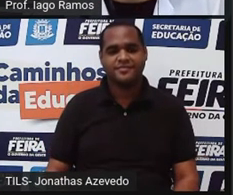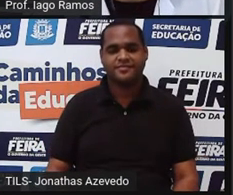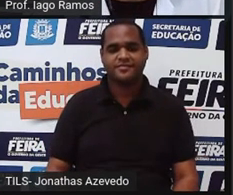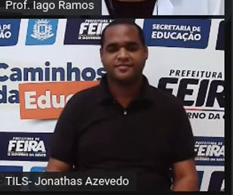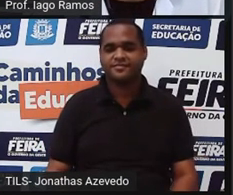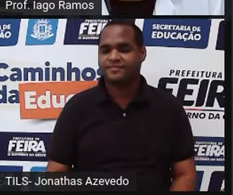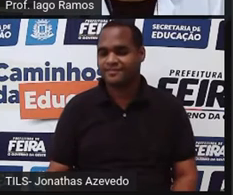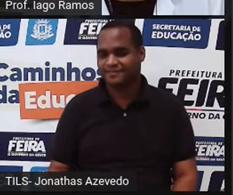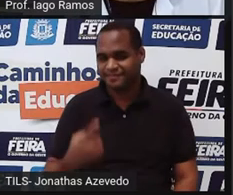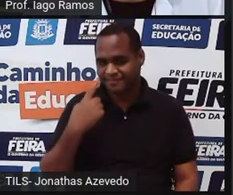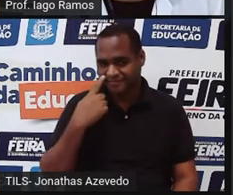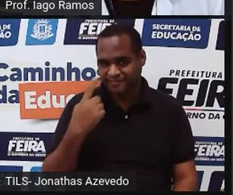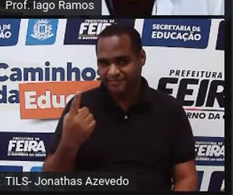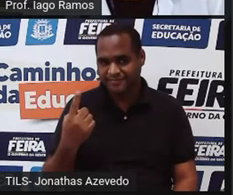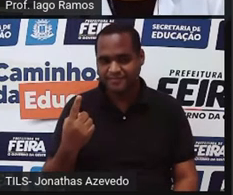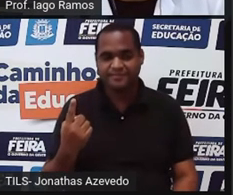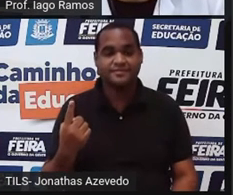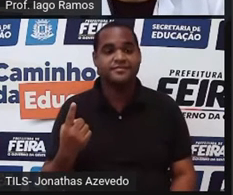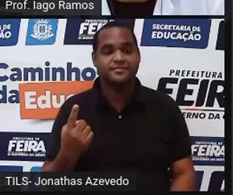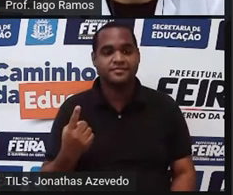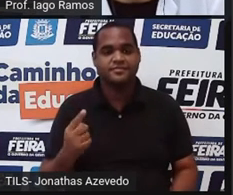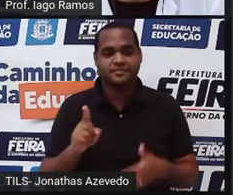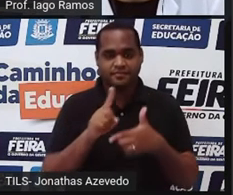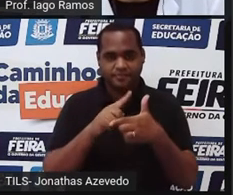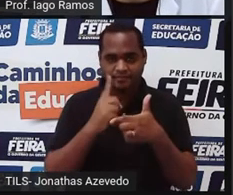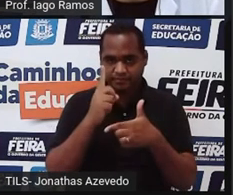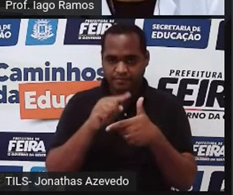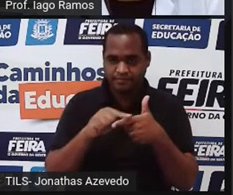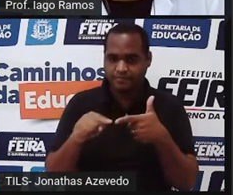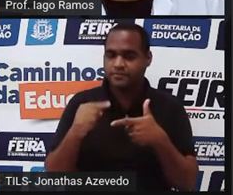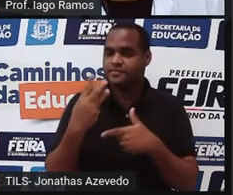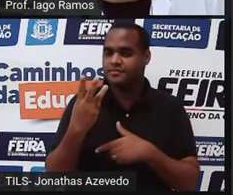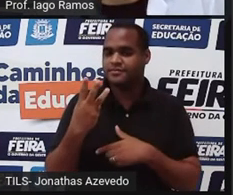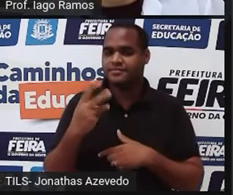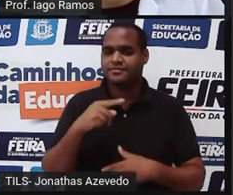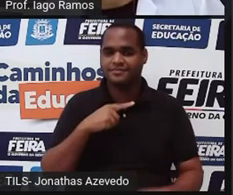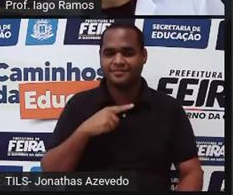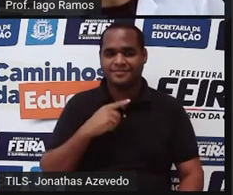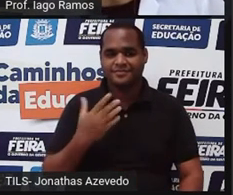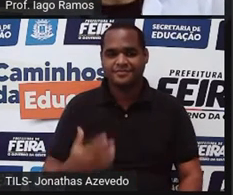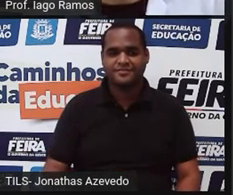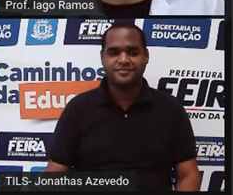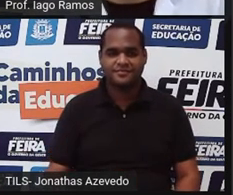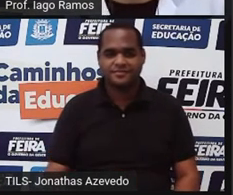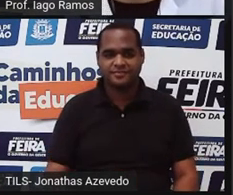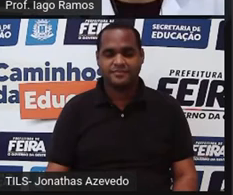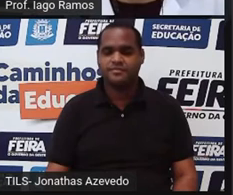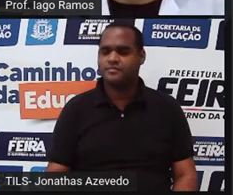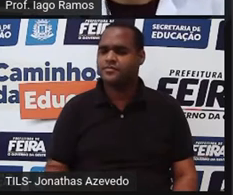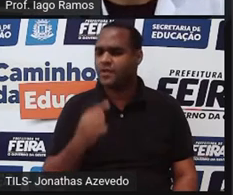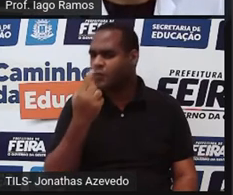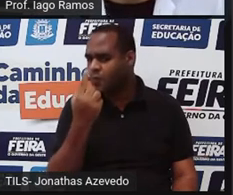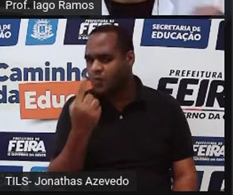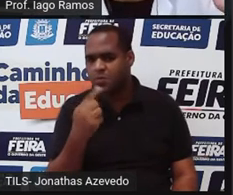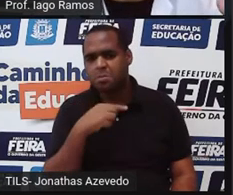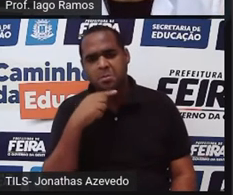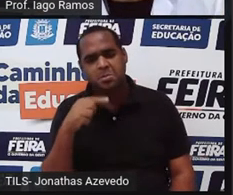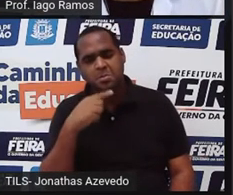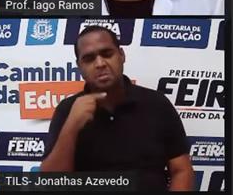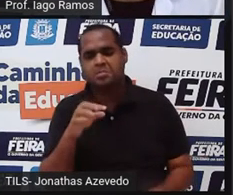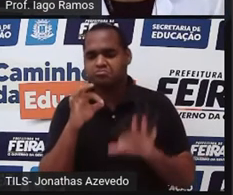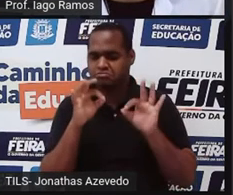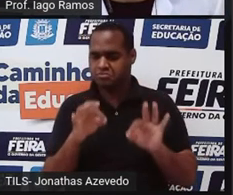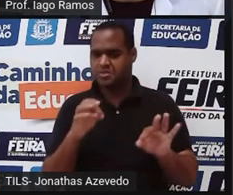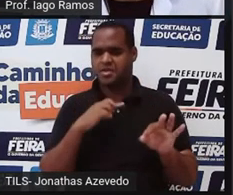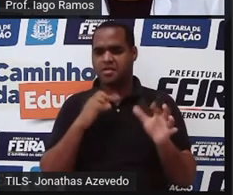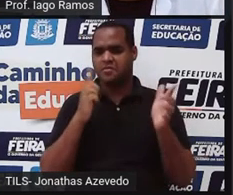fazer isso, Fazer aquela divisãozinha na mão, 1 dividido por 3. O 1, você não consegue assim de cara